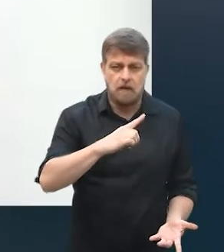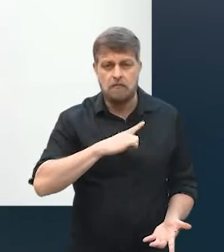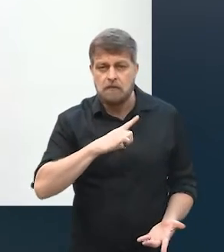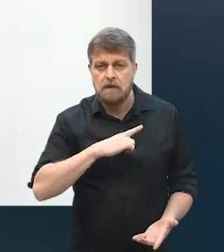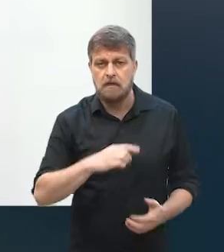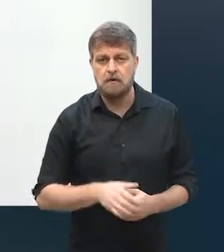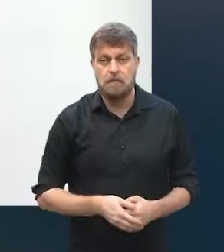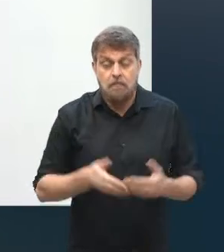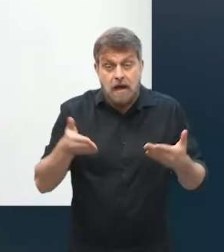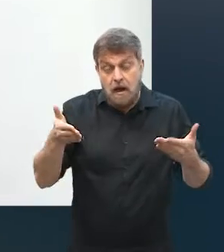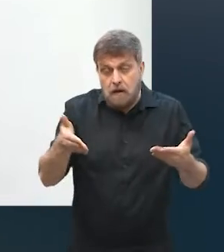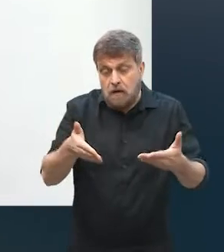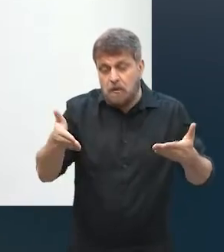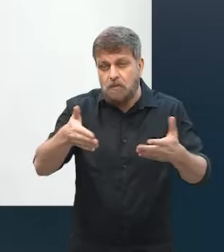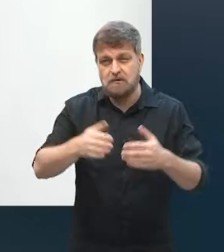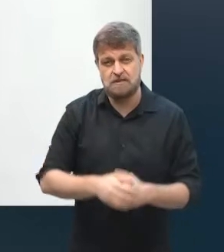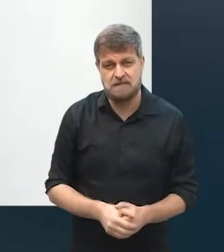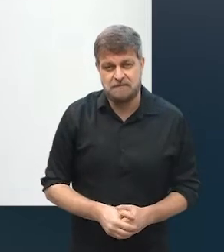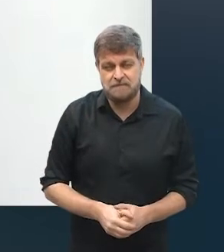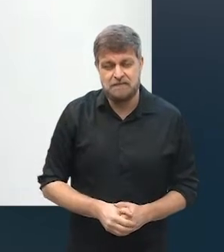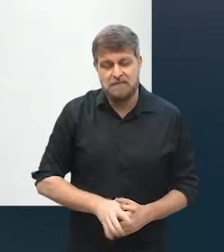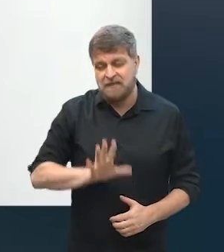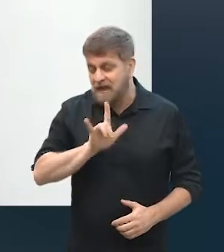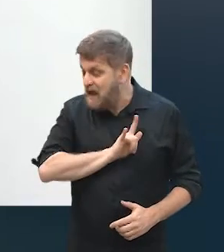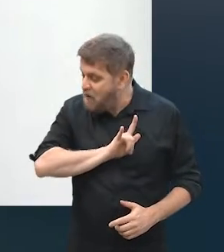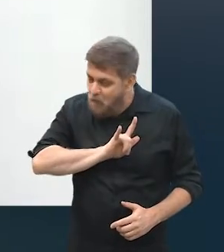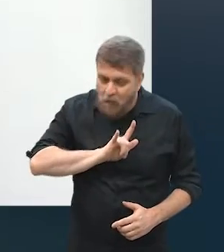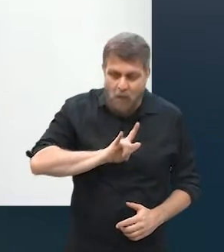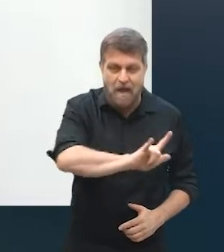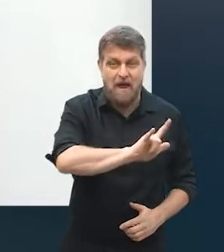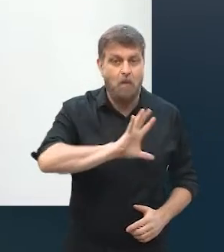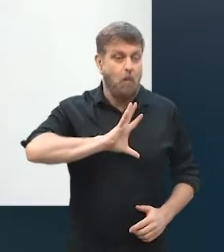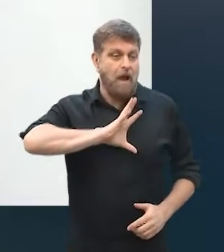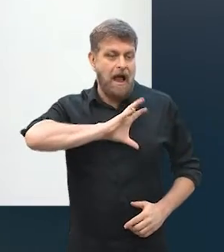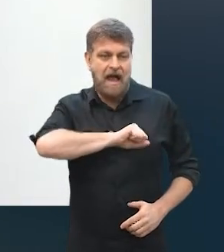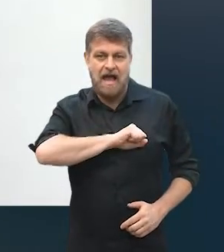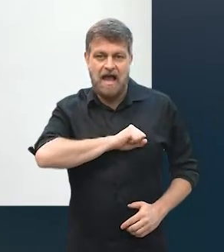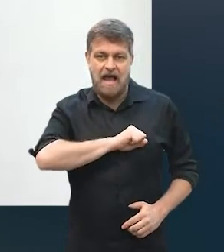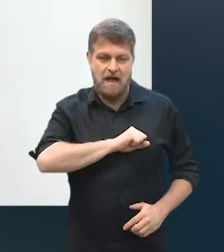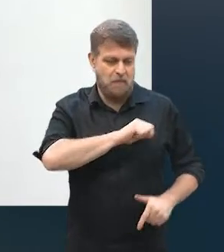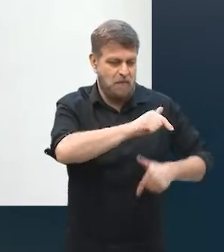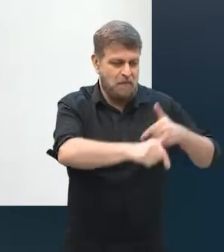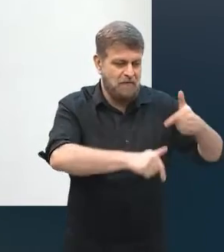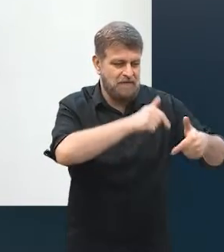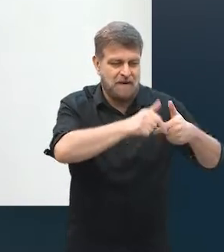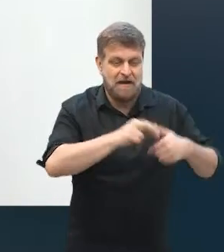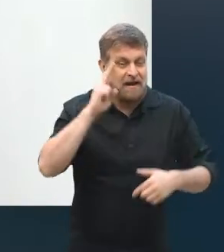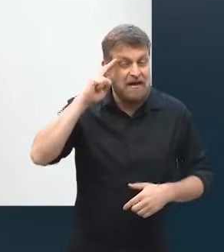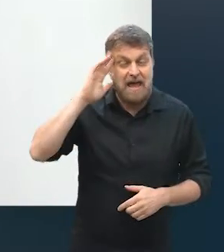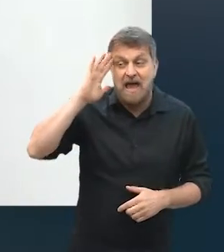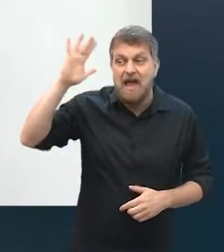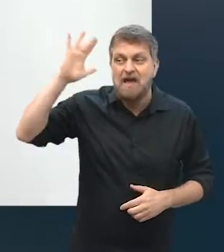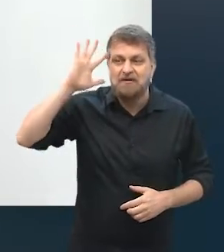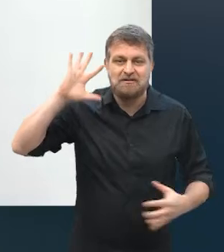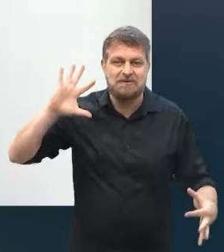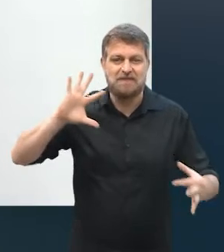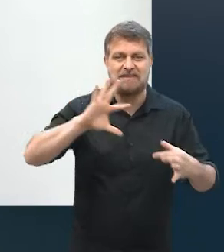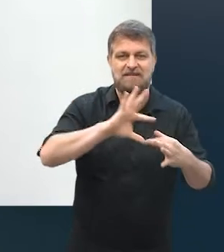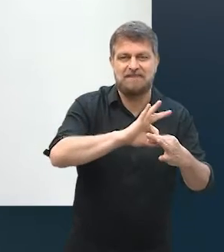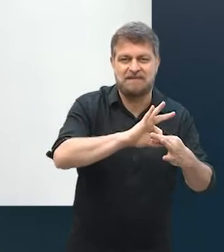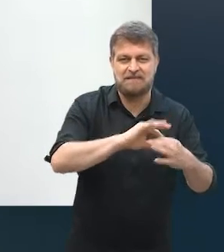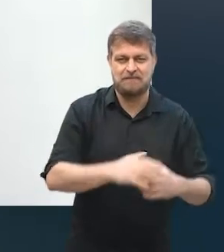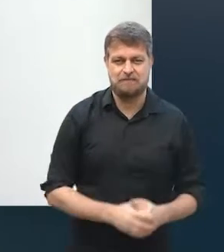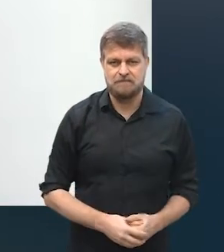Só que, hoje, eu vi, eu amo o que eu faço. Eu vivo o meu sonho. Então, tipo assim, vai além,